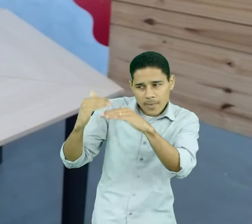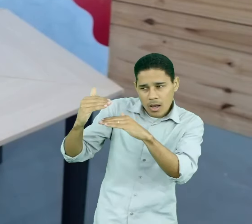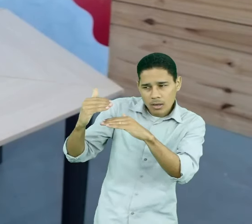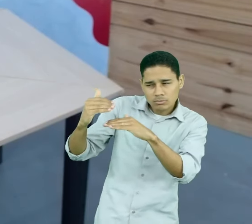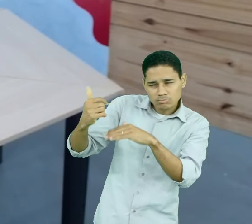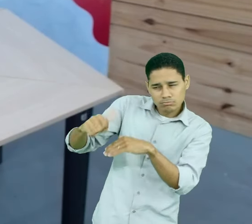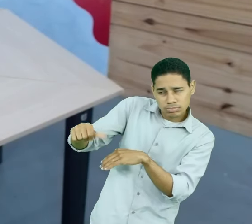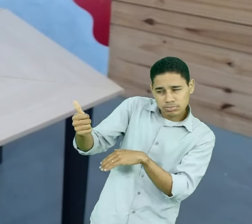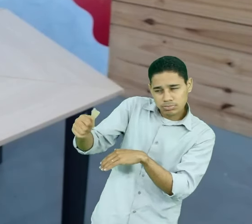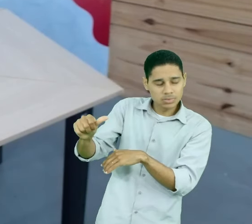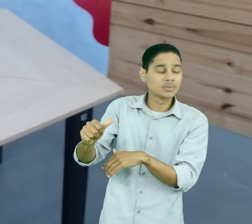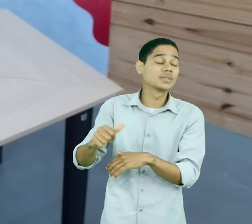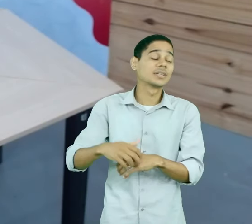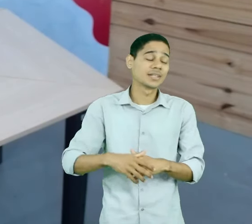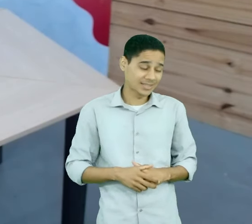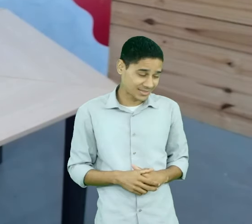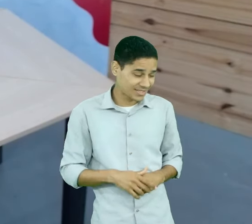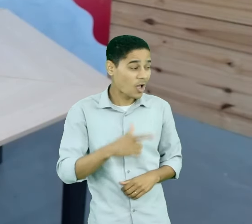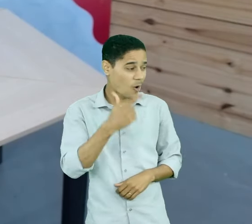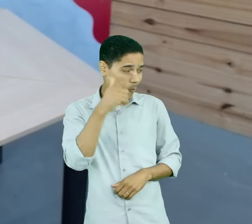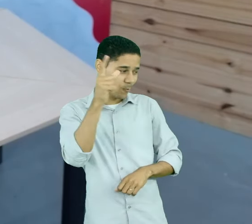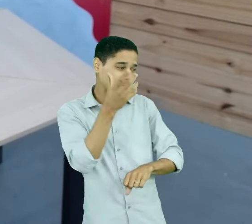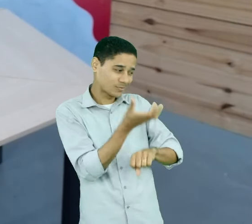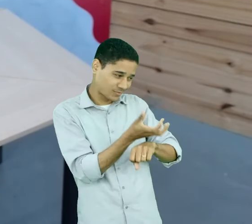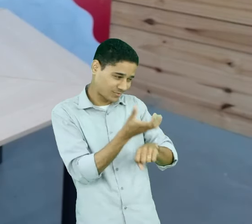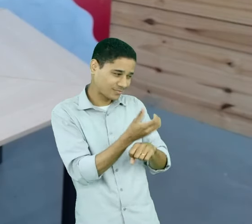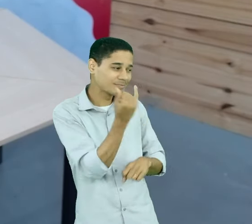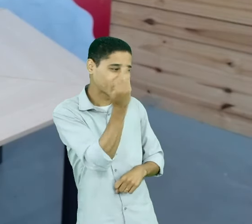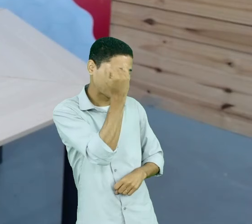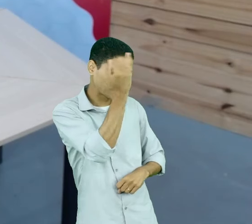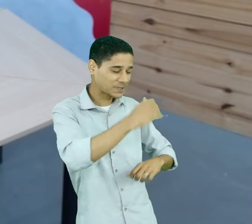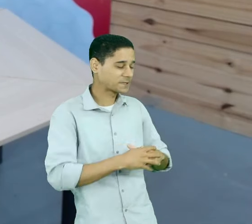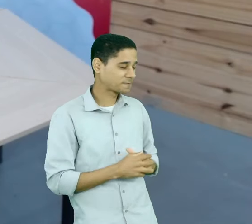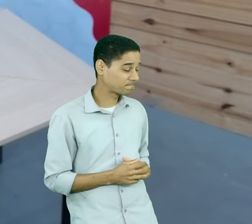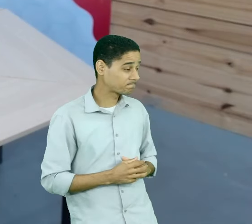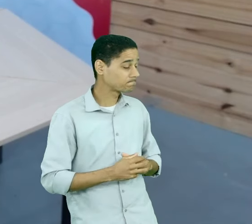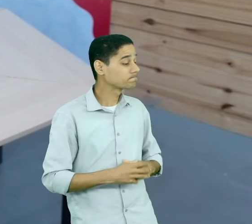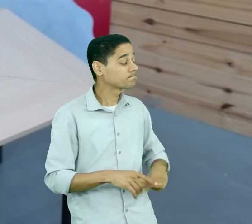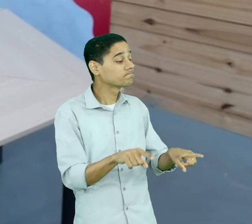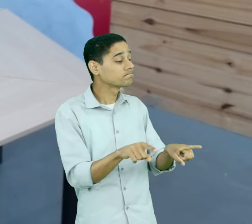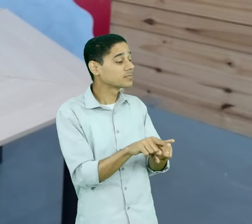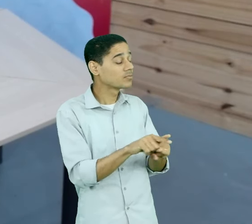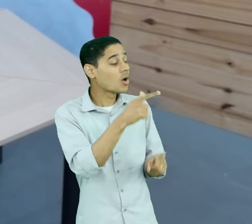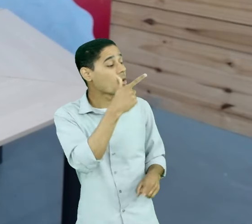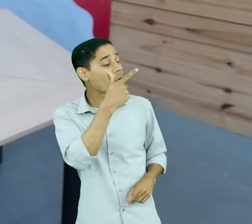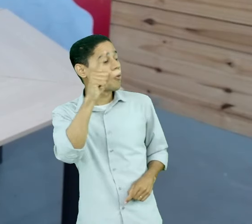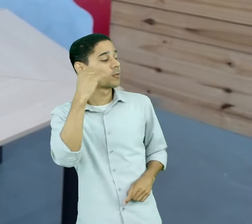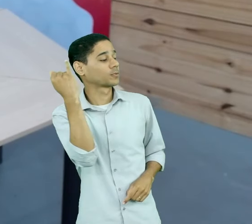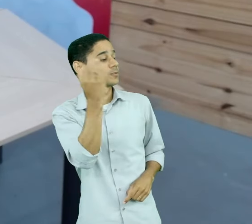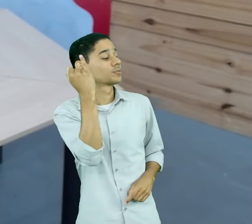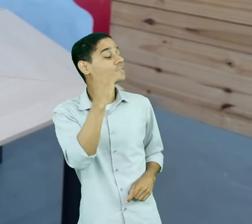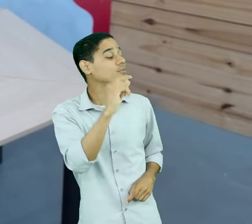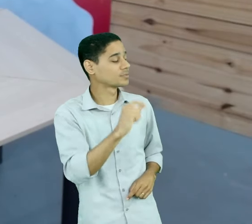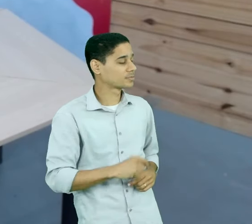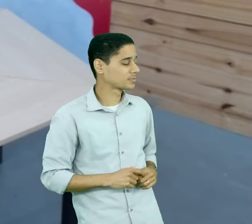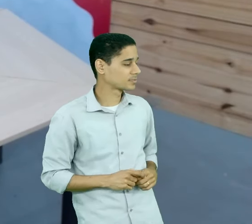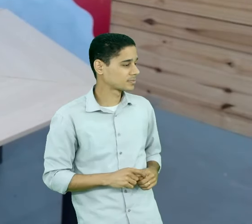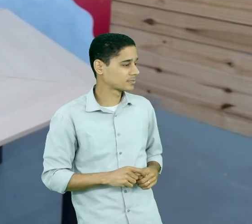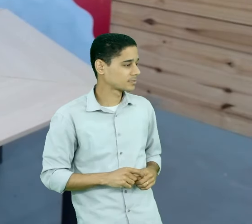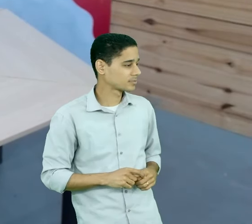é uma outra disciplina muito importante. Outro ponto que é importante, no caso do técnico de